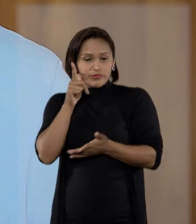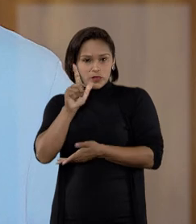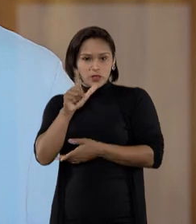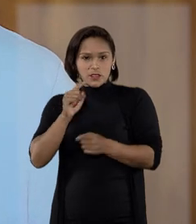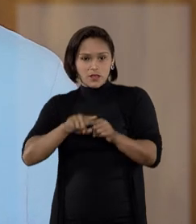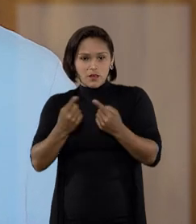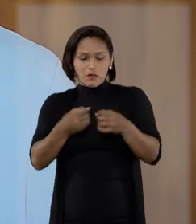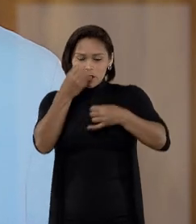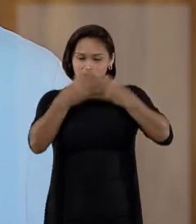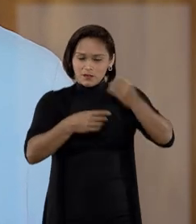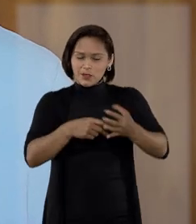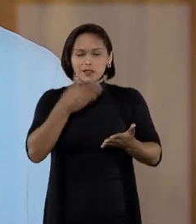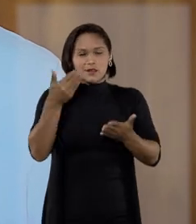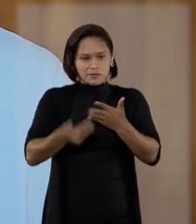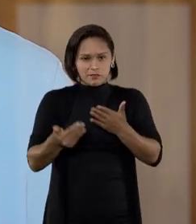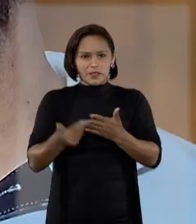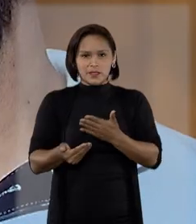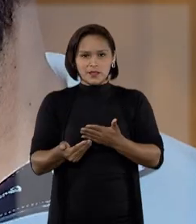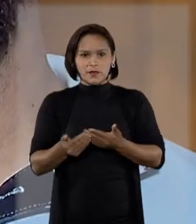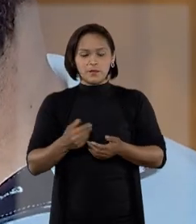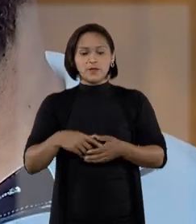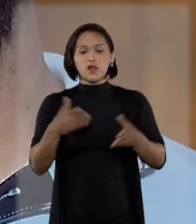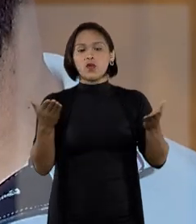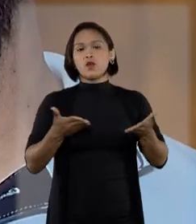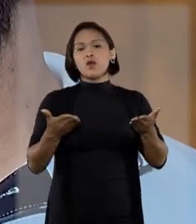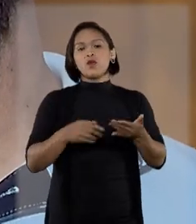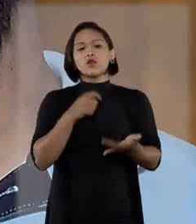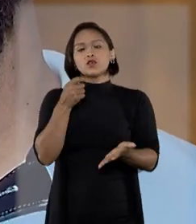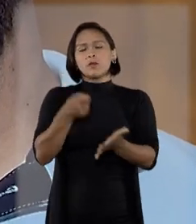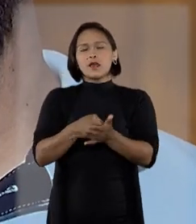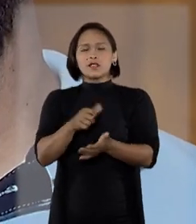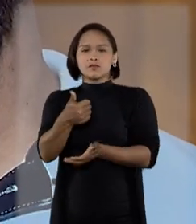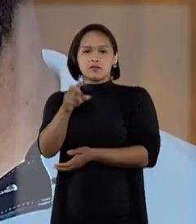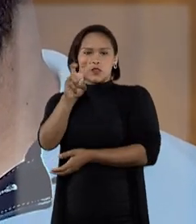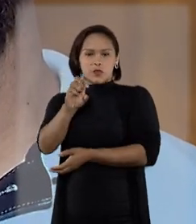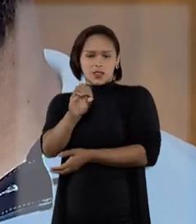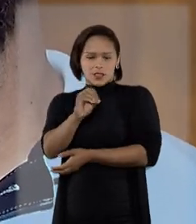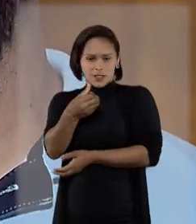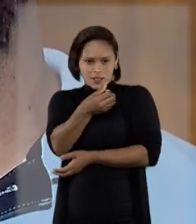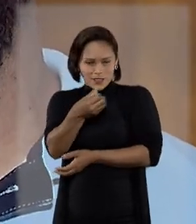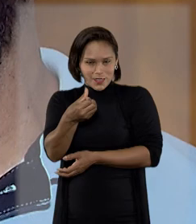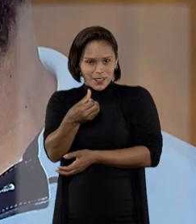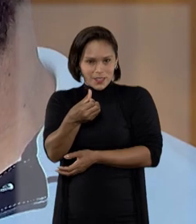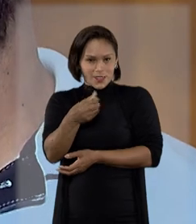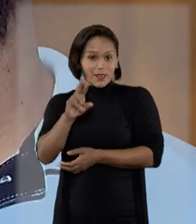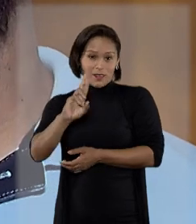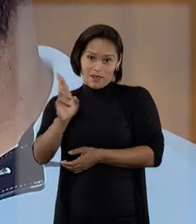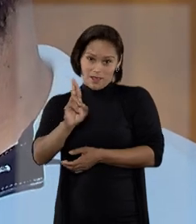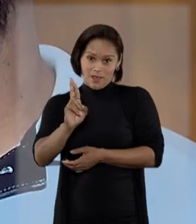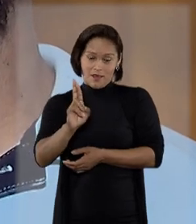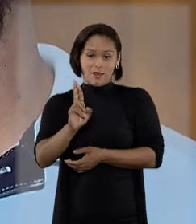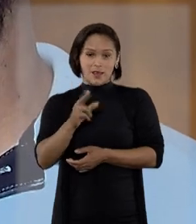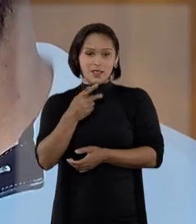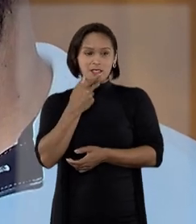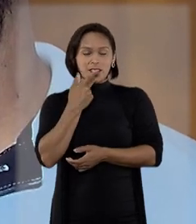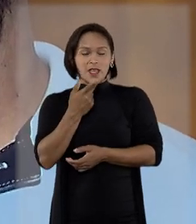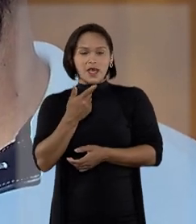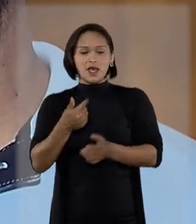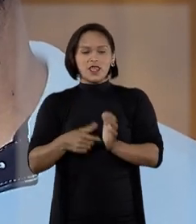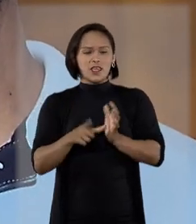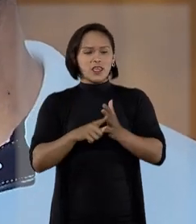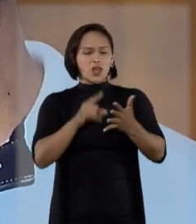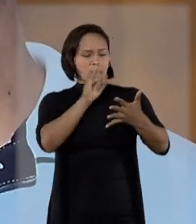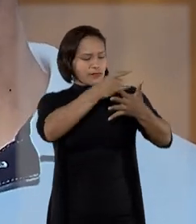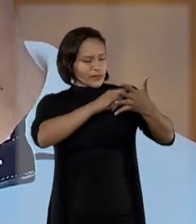mesmo assim saiu prejudicado. Hoje eu pago uma prestação de R$ 1.560,00, se eu não me engano. E